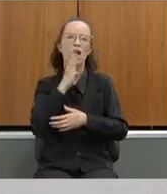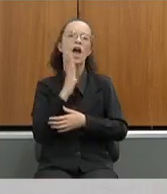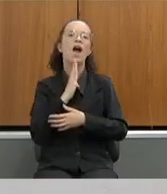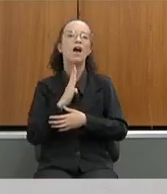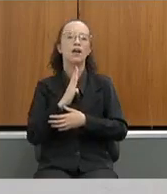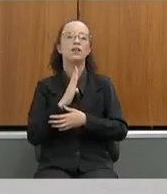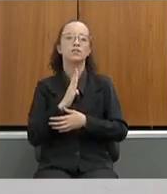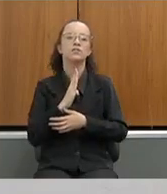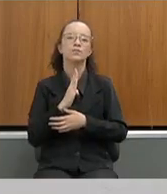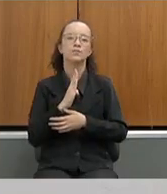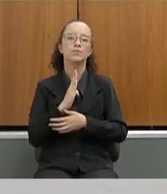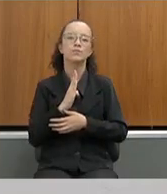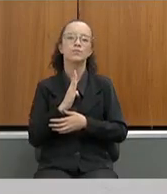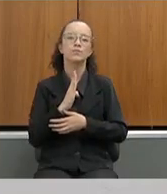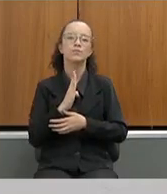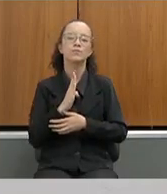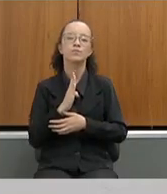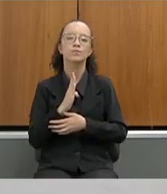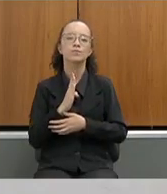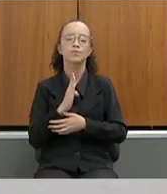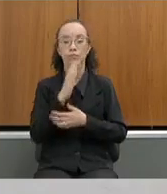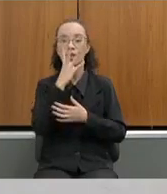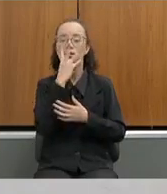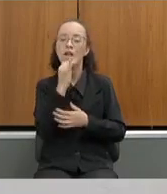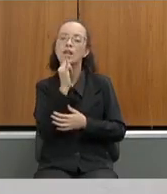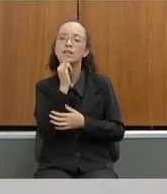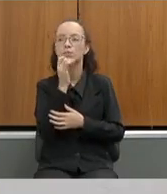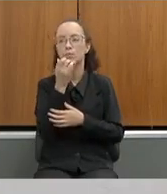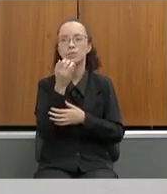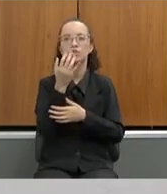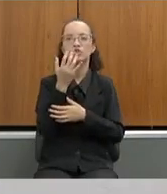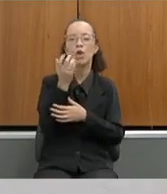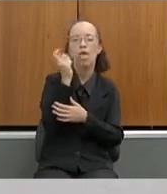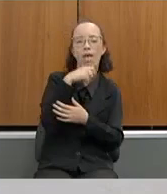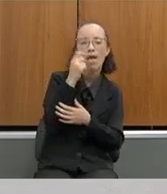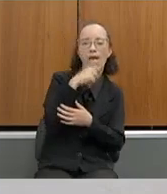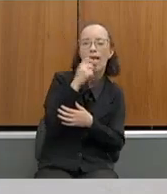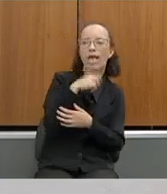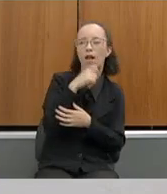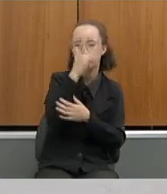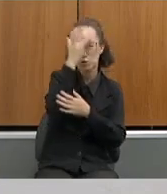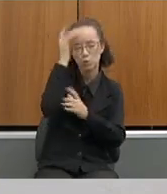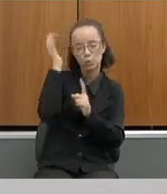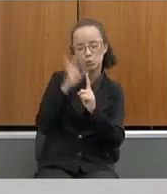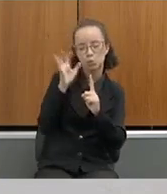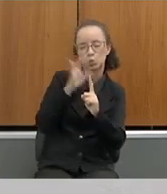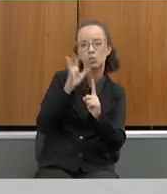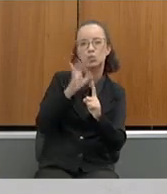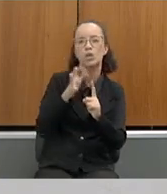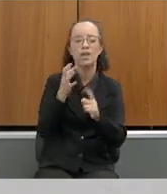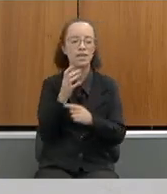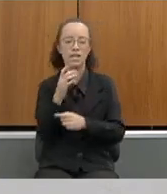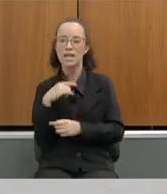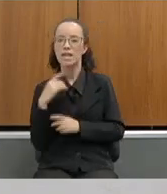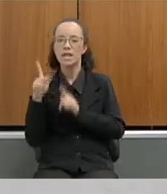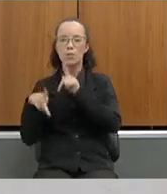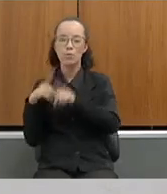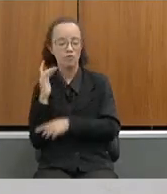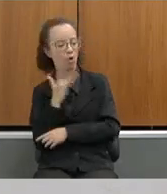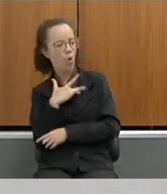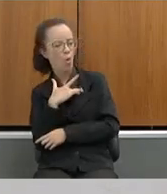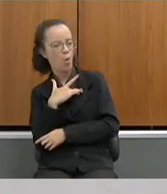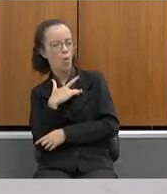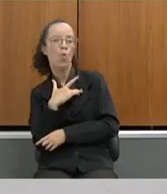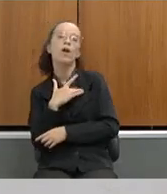aí dando exemplo de uso de drogas e as pessoas ficando com dó de quem usa droga. Agora